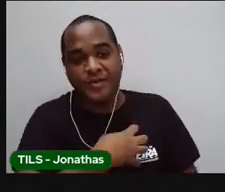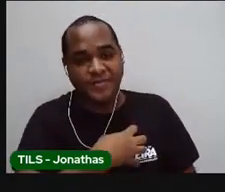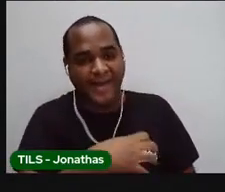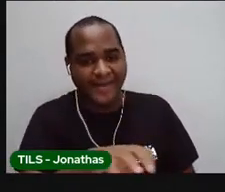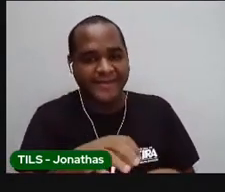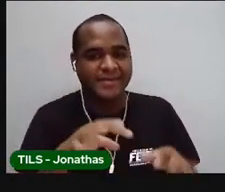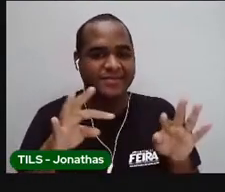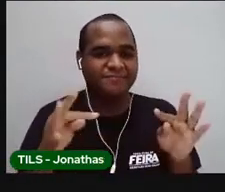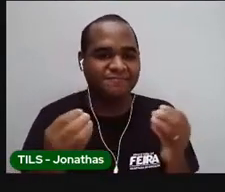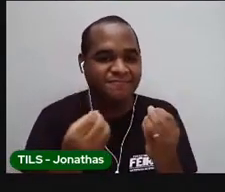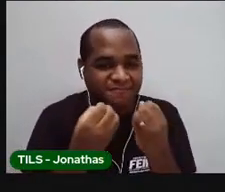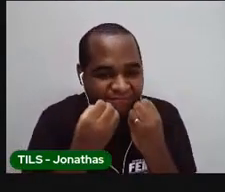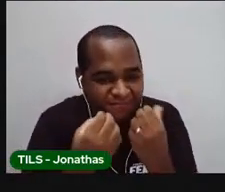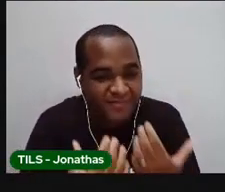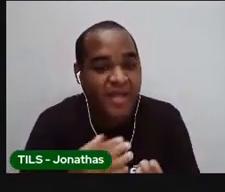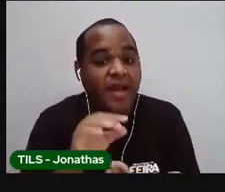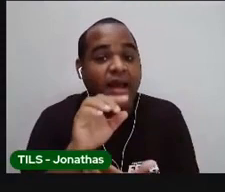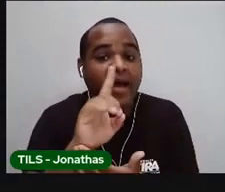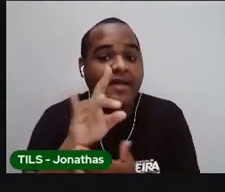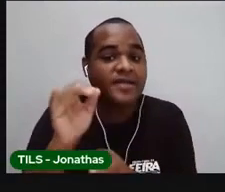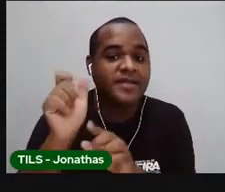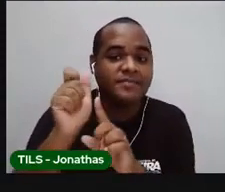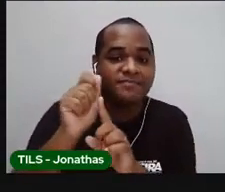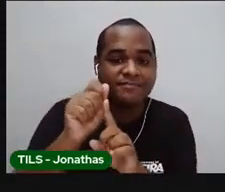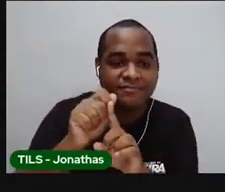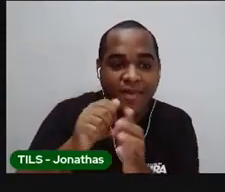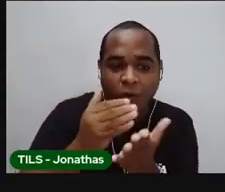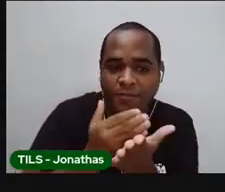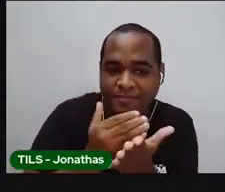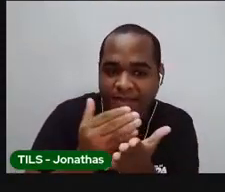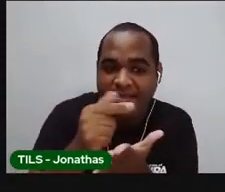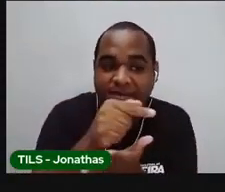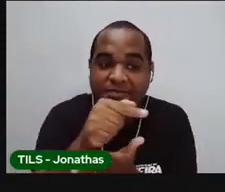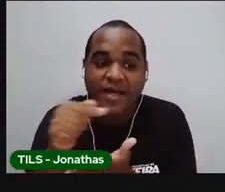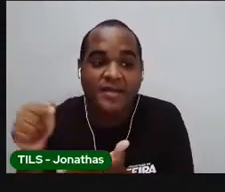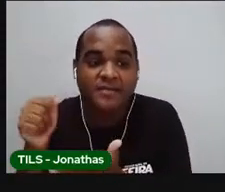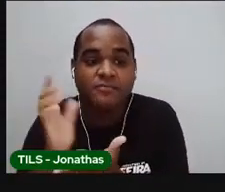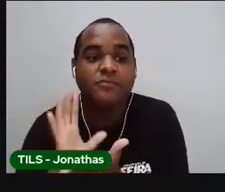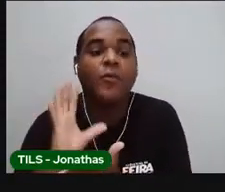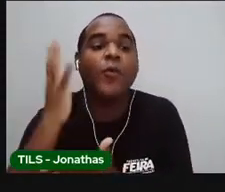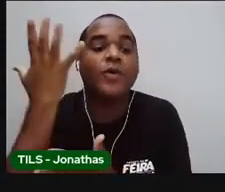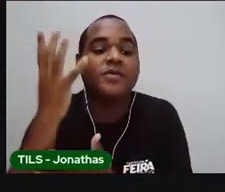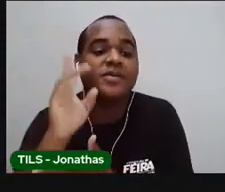Bahia. Qual dia da semana aconteceu essa vacinação?